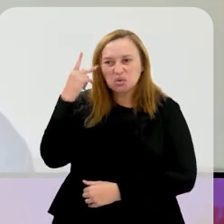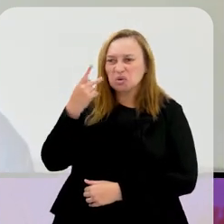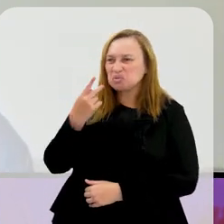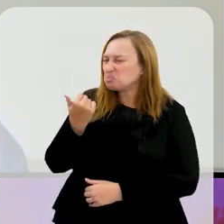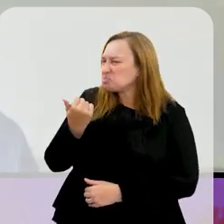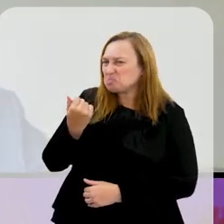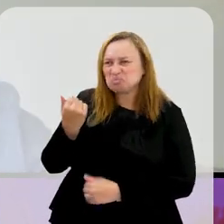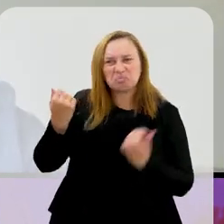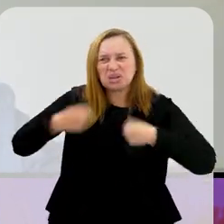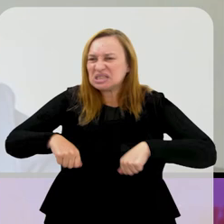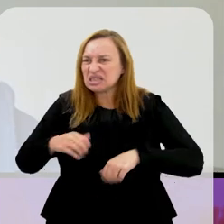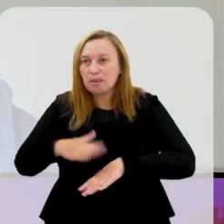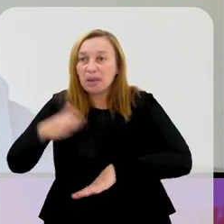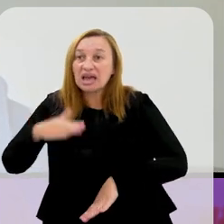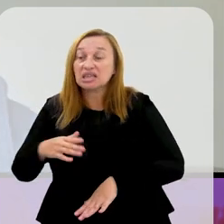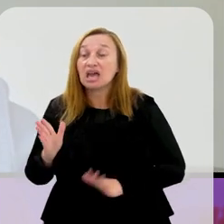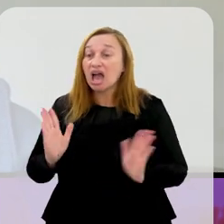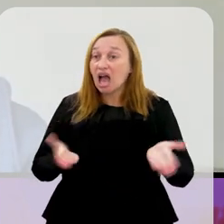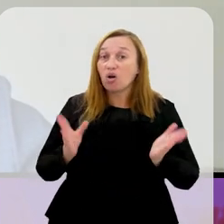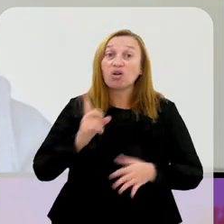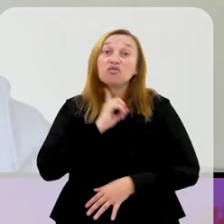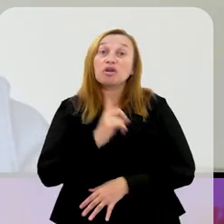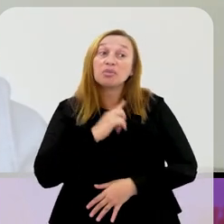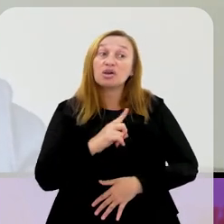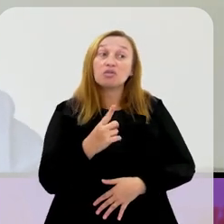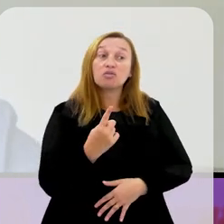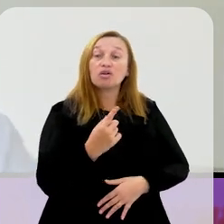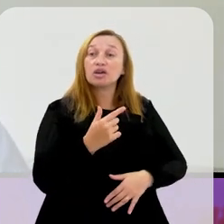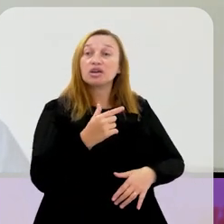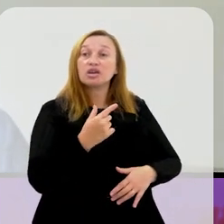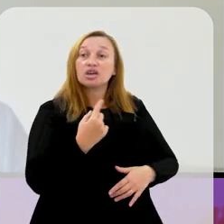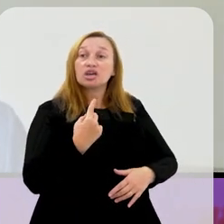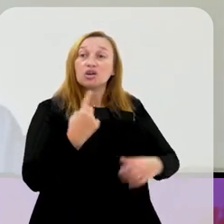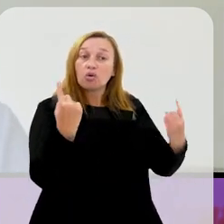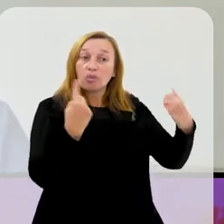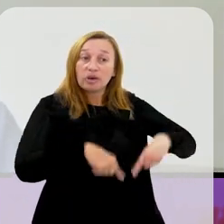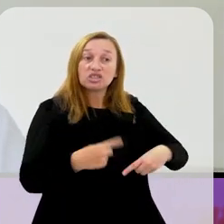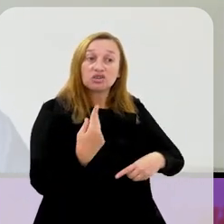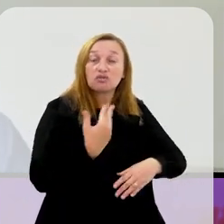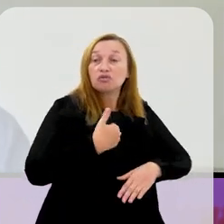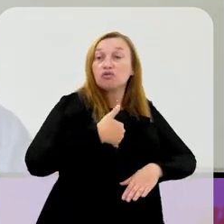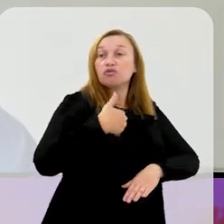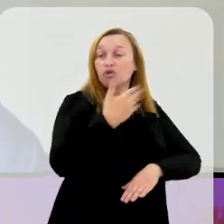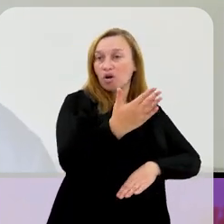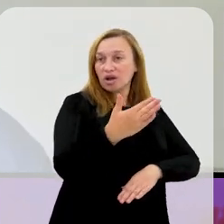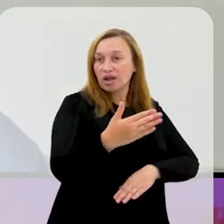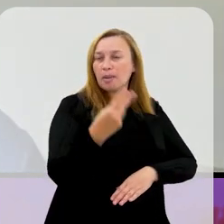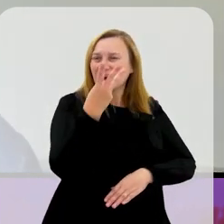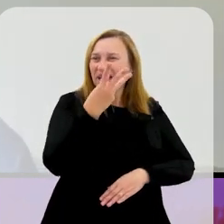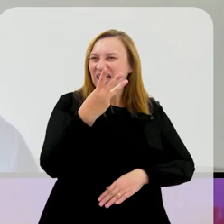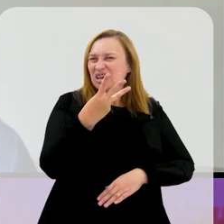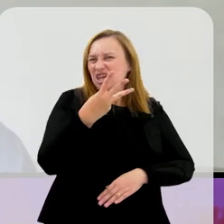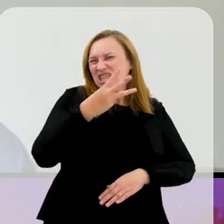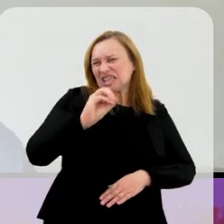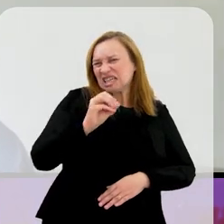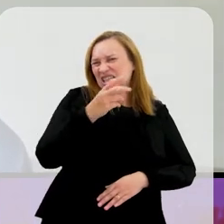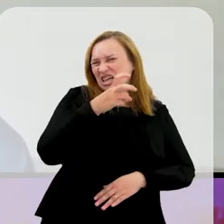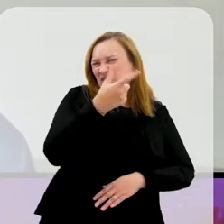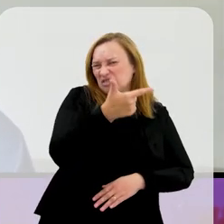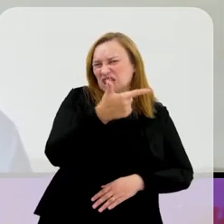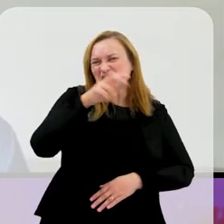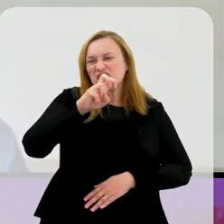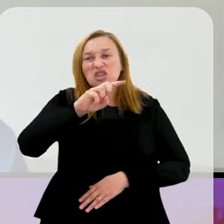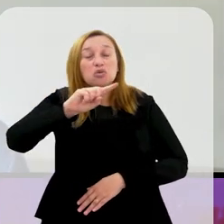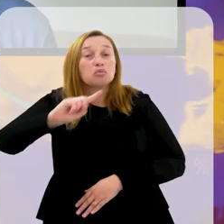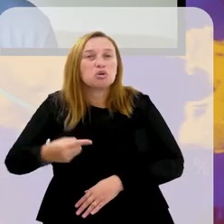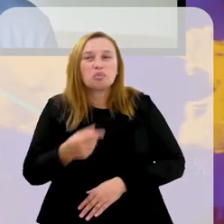pessoas, não precisa mais do que isso. Agora mesmo, o Flamengo foi jogar fora aí, pelo Brasil afora, para 30 mil pessoas, 25 mil pessoas. É o